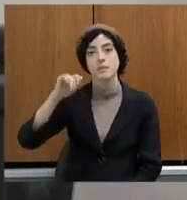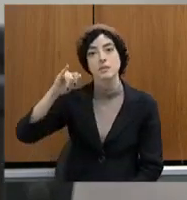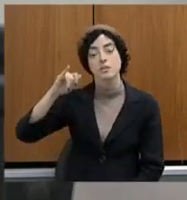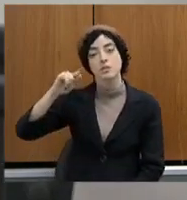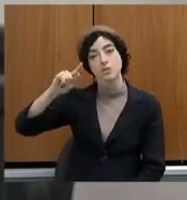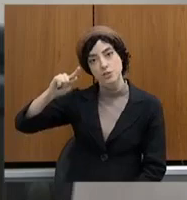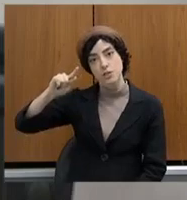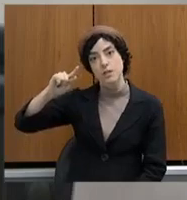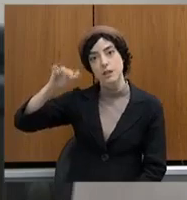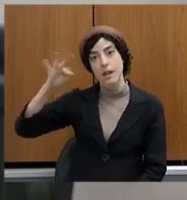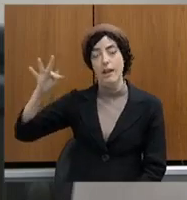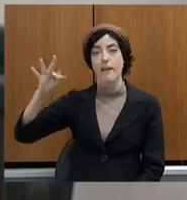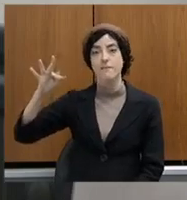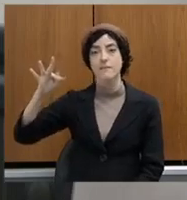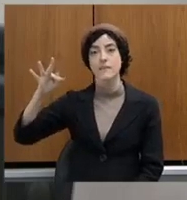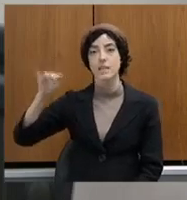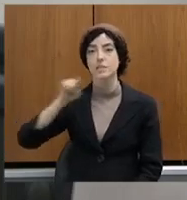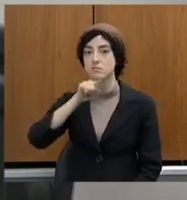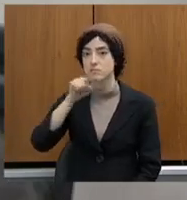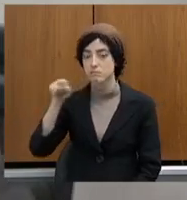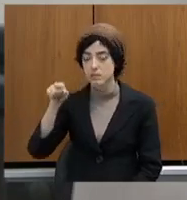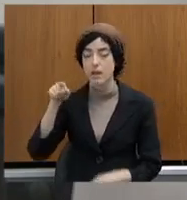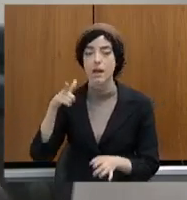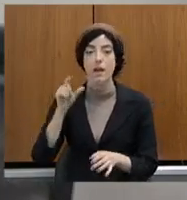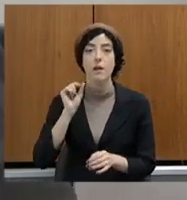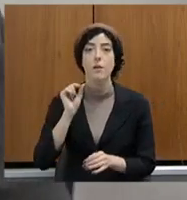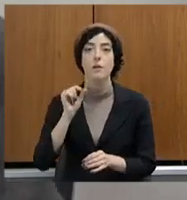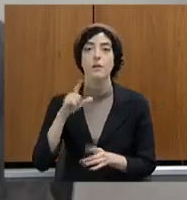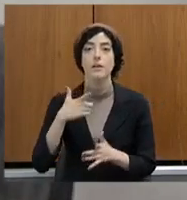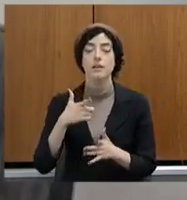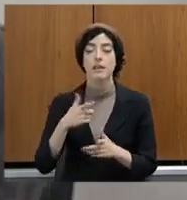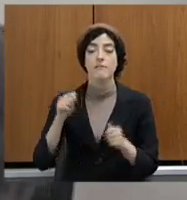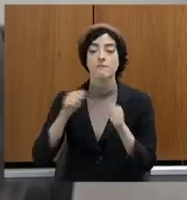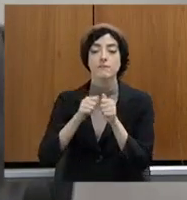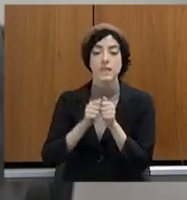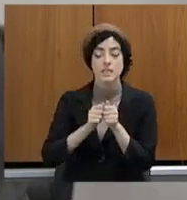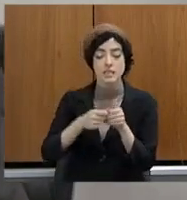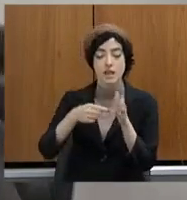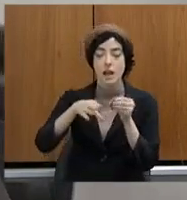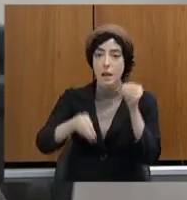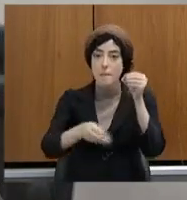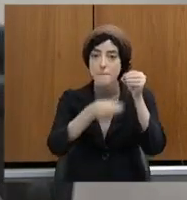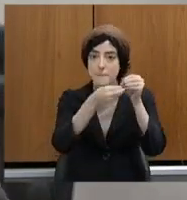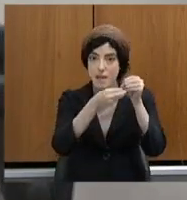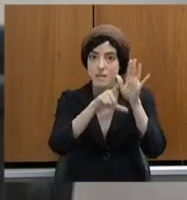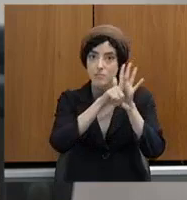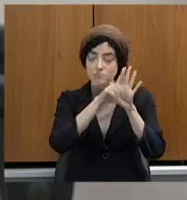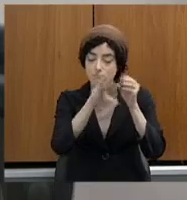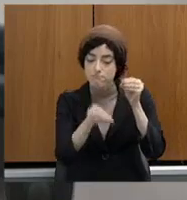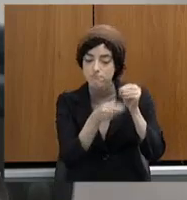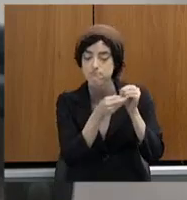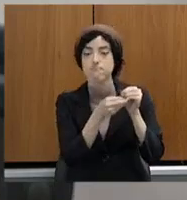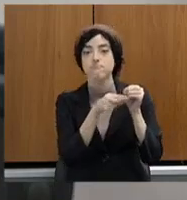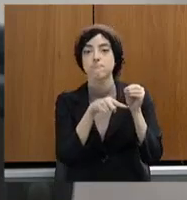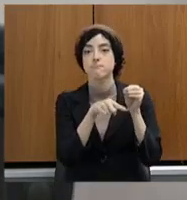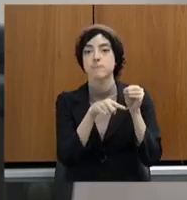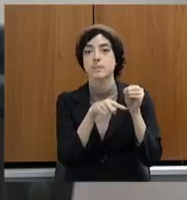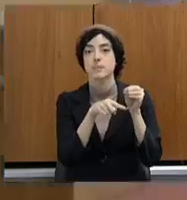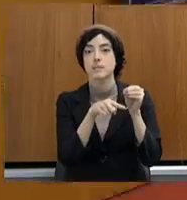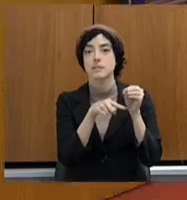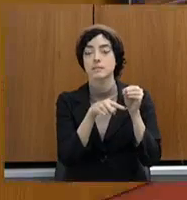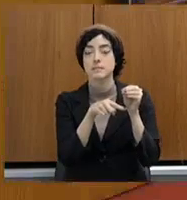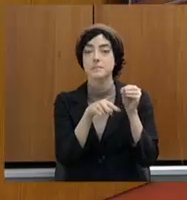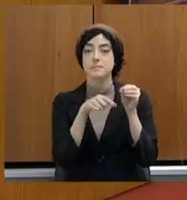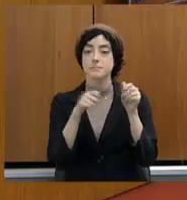linha das emendas, deu uma vazão melhor. Eu falo aqui, eu visitei o doutor Joaquim aqui no DETRAN, a primeira despacho que eu fiz com ele, depois ele sumiu.